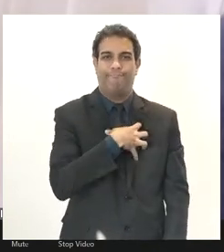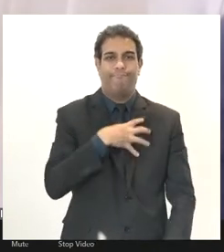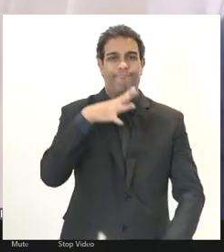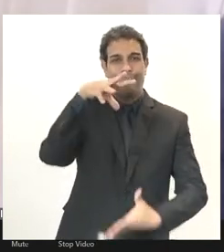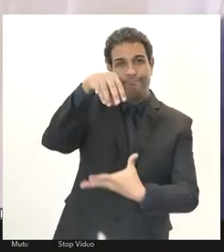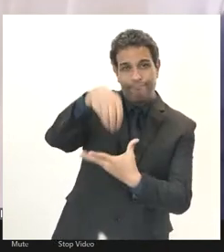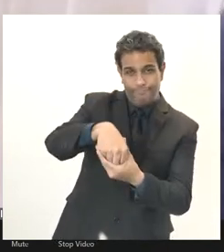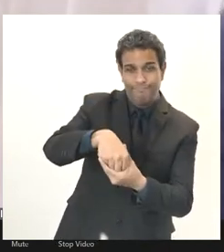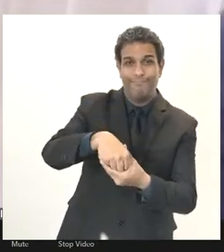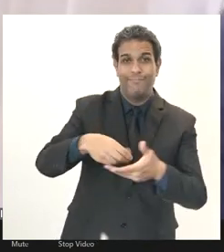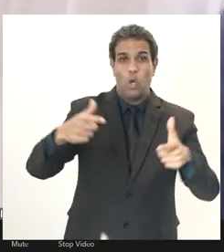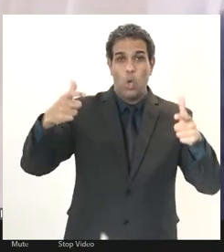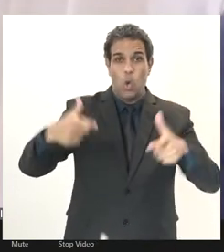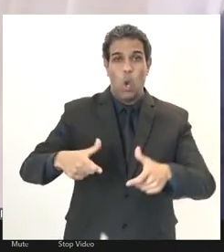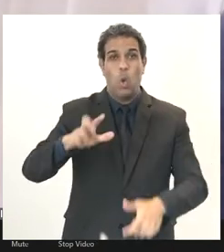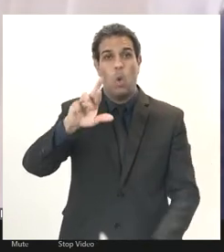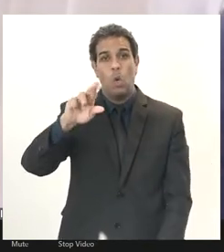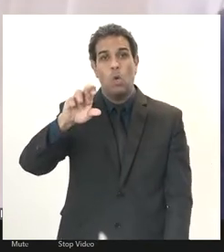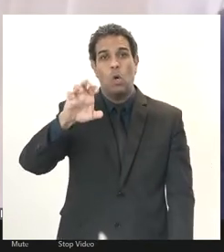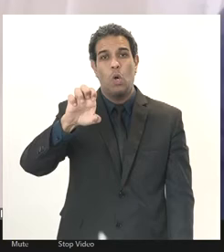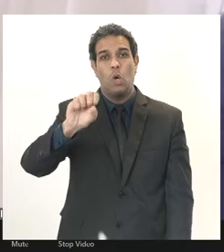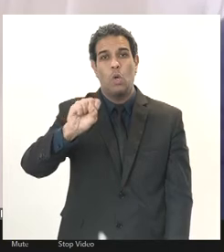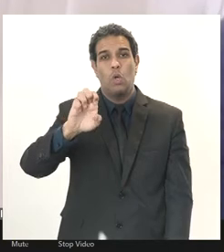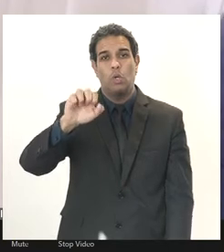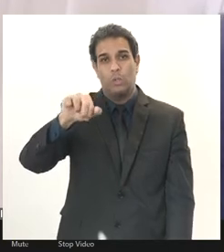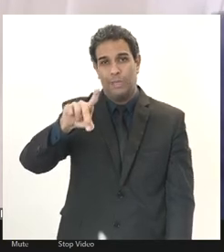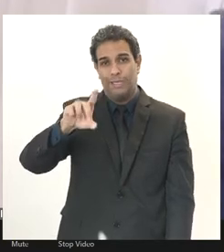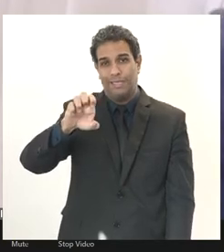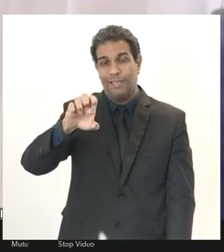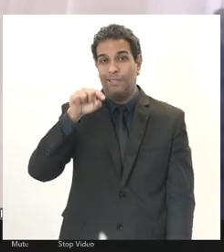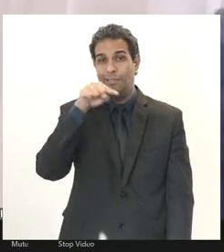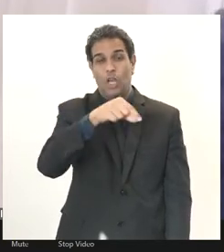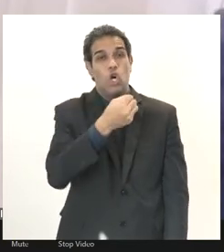resenha de um grande número de servidores